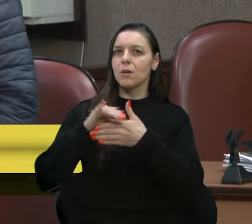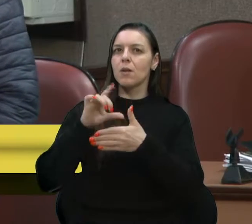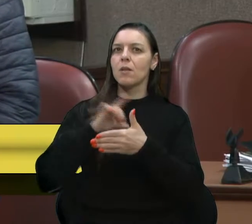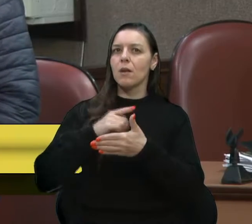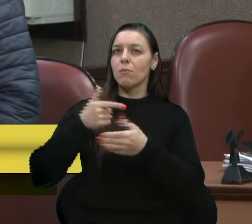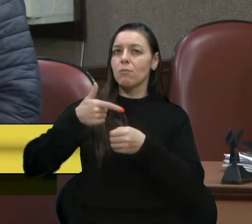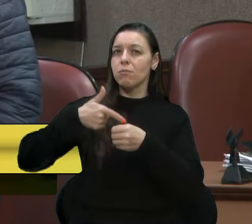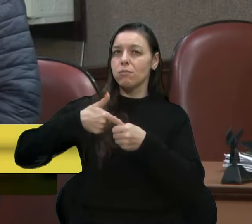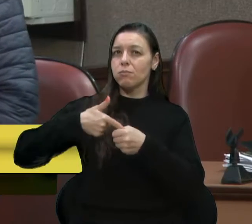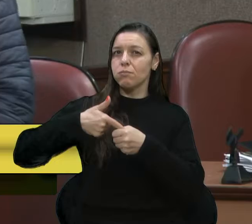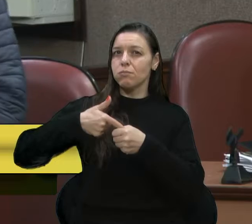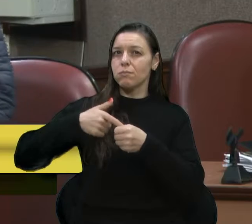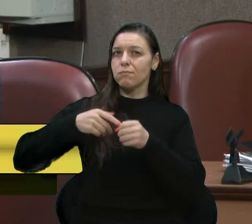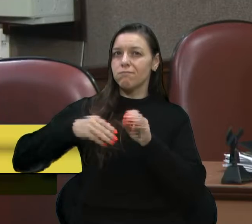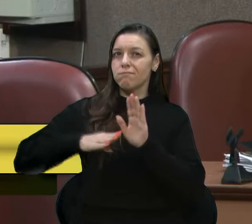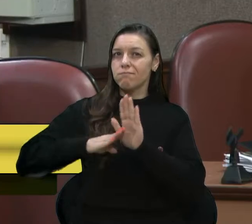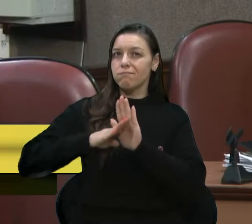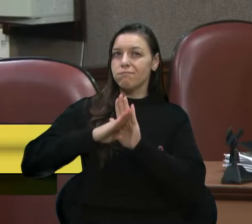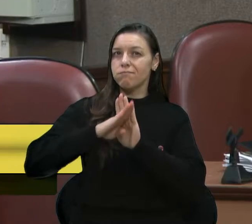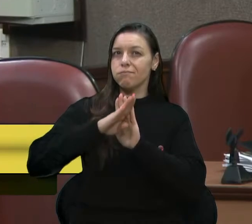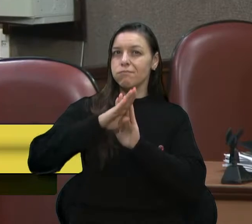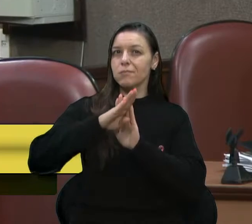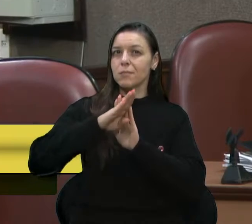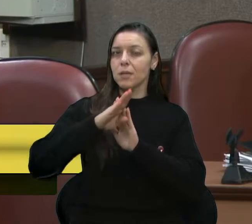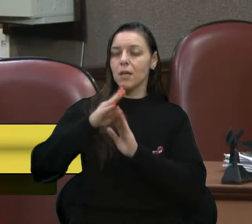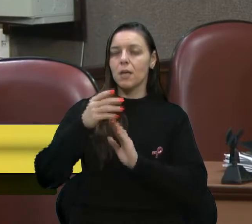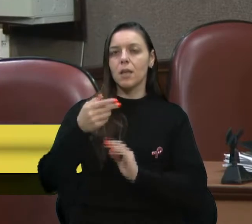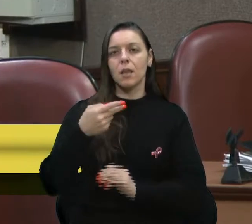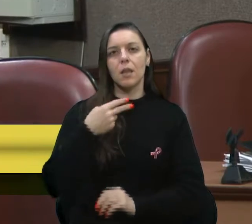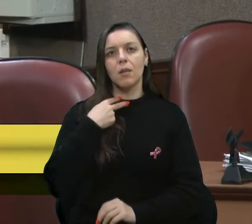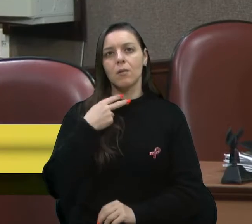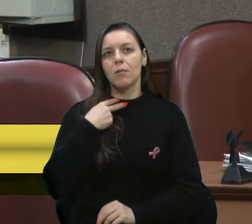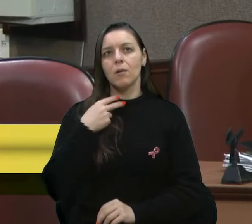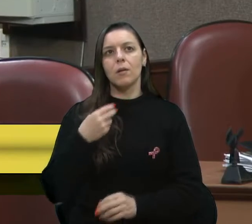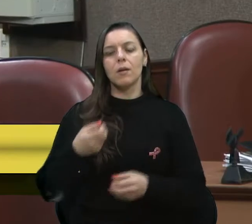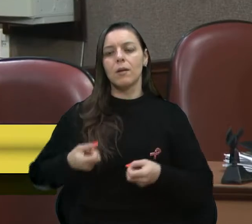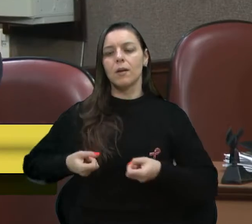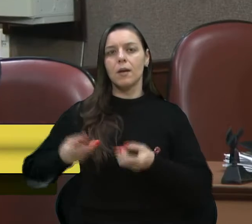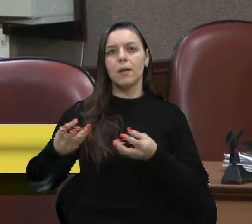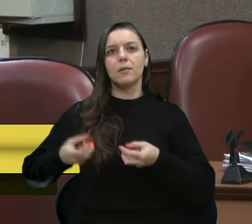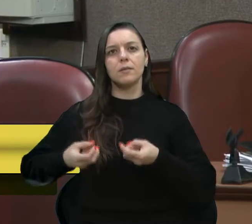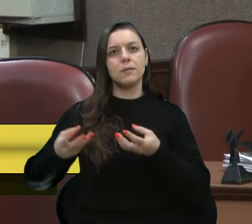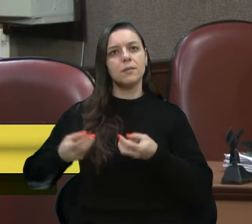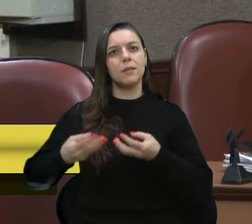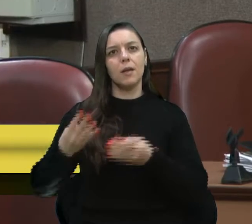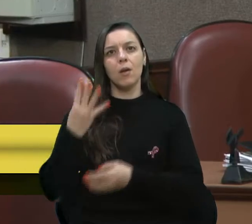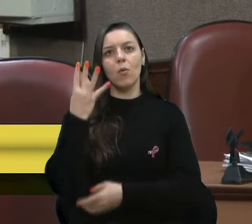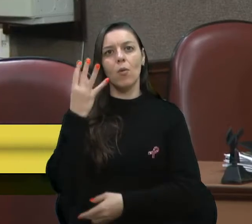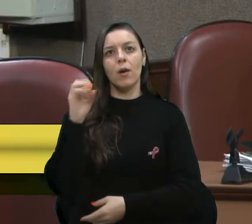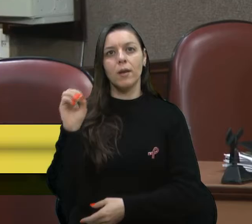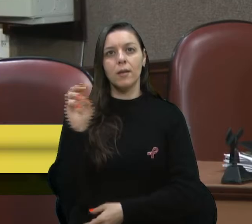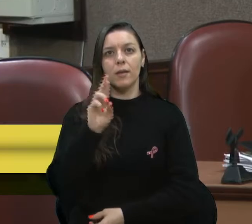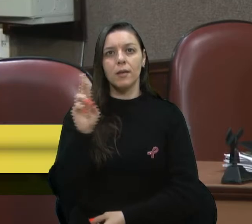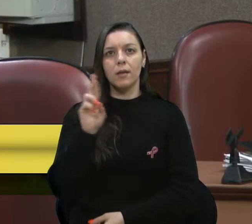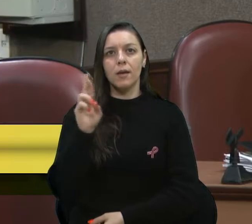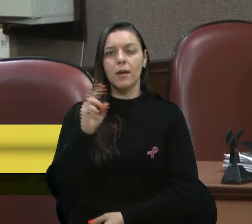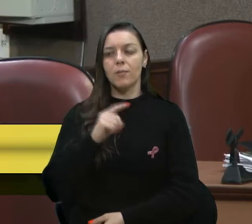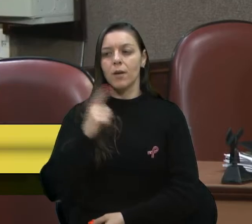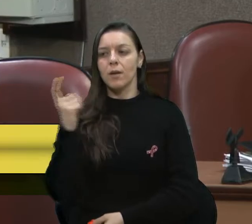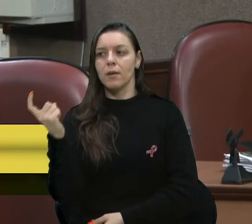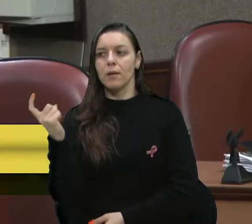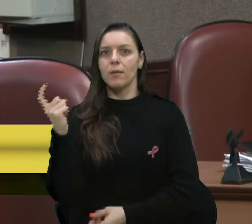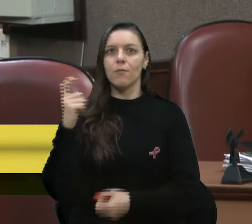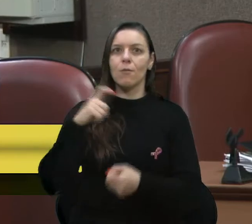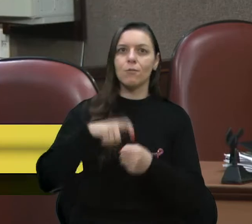combustíveis, e não dá mais para admitir que a gente vai gastar quase R$,00 para ir e voltar a